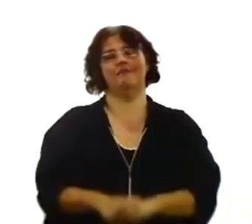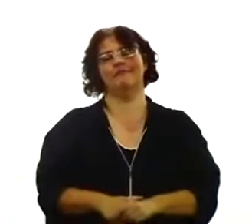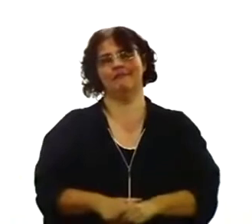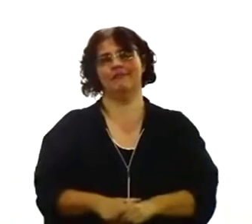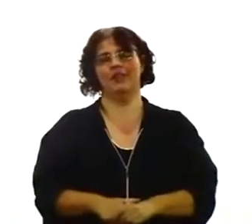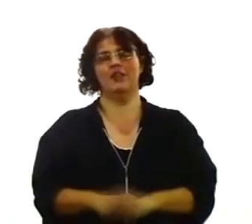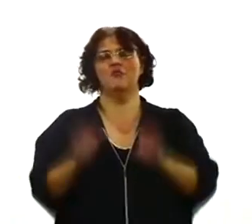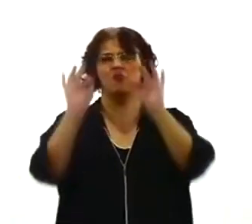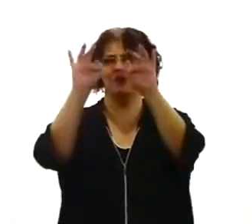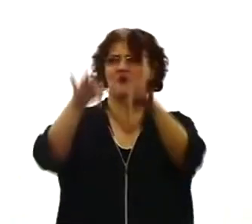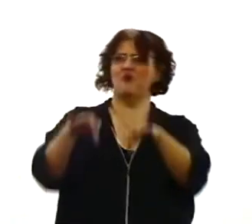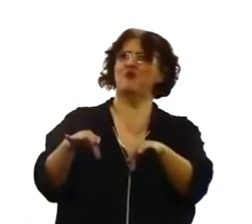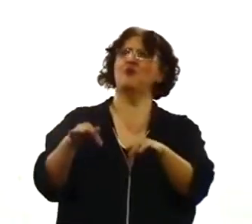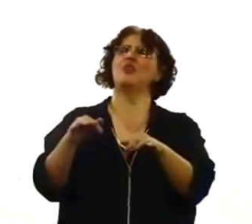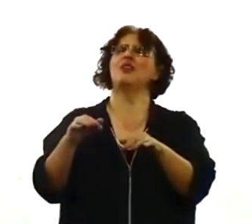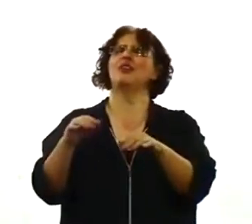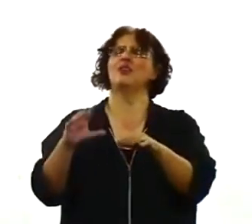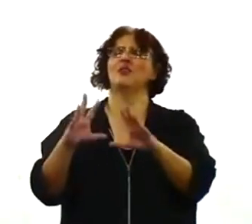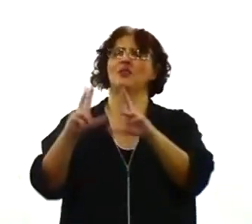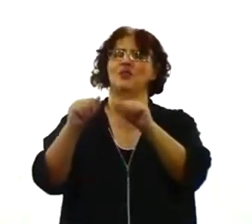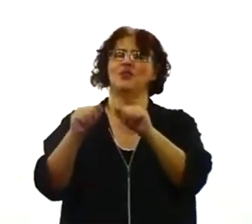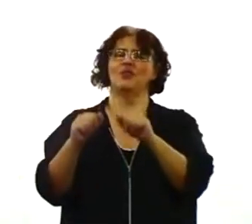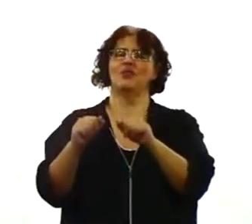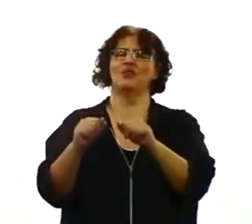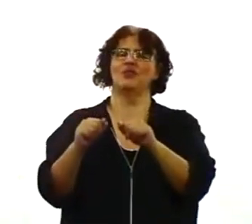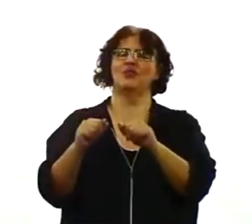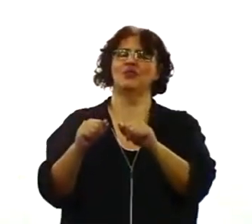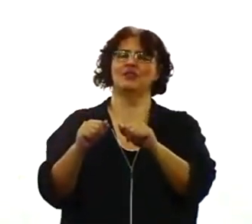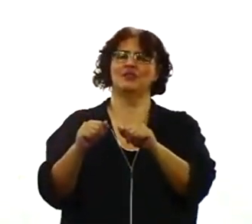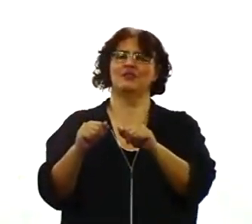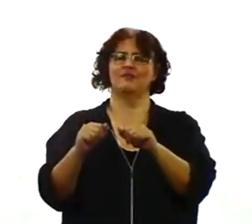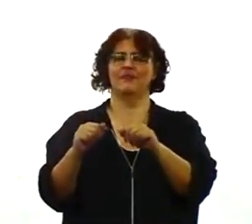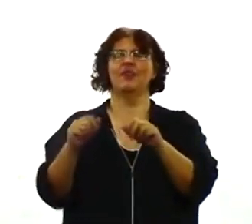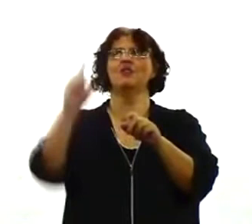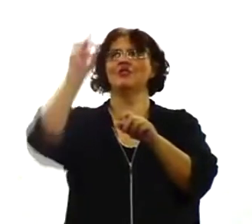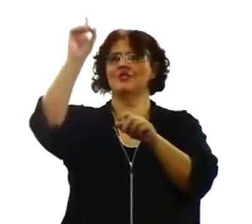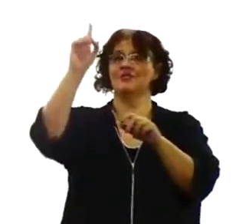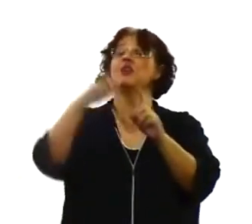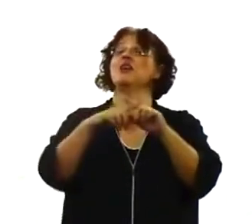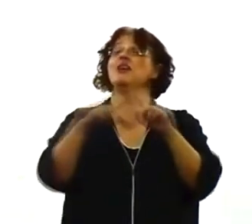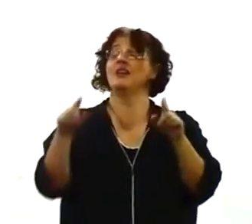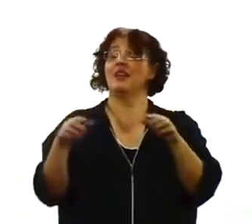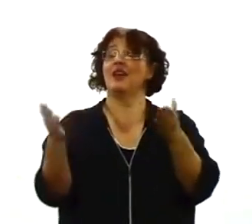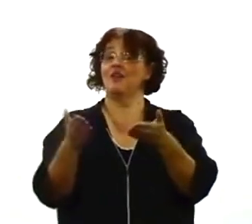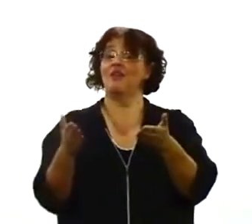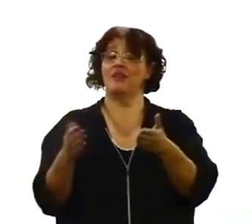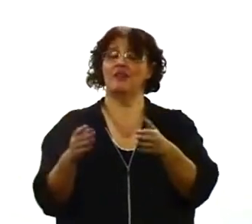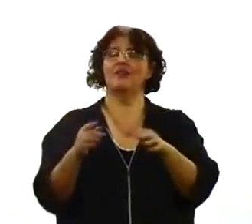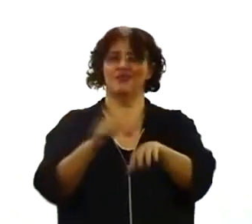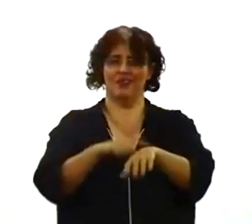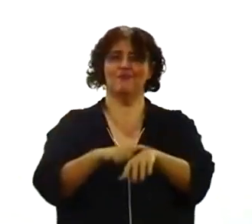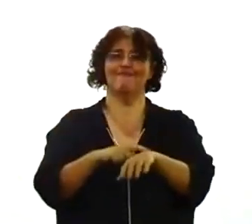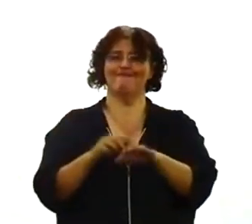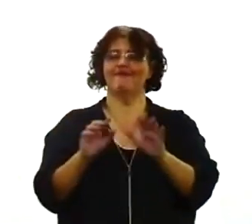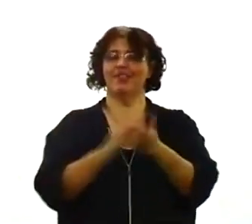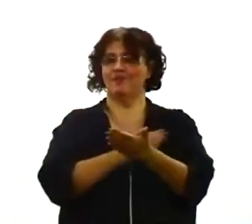possivelmente, este tempo está mesmo acabando. Meu irmão, minha irmã, e todo o tempo que você viveu com o Senhor,